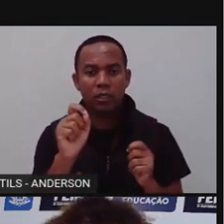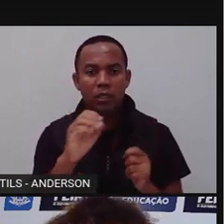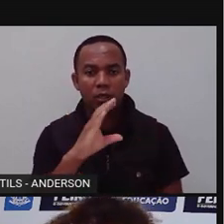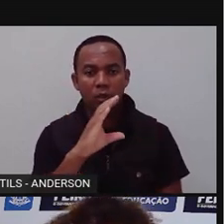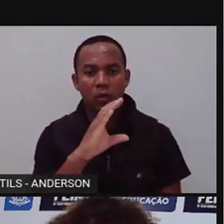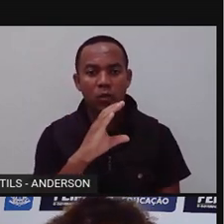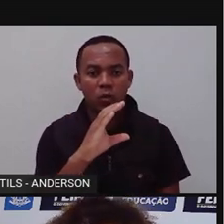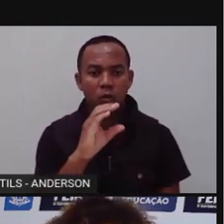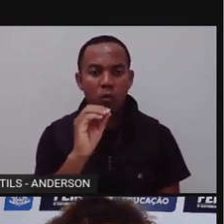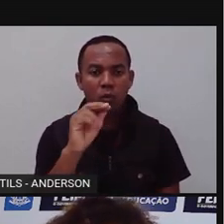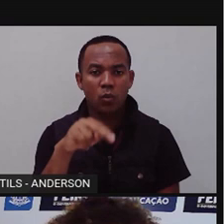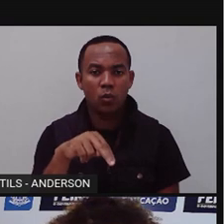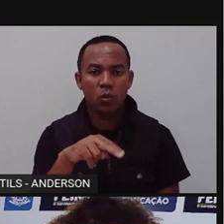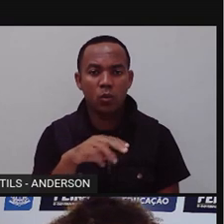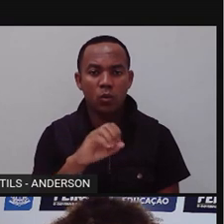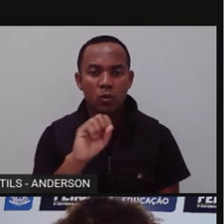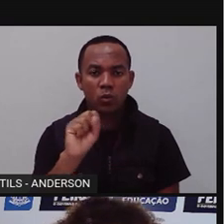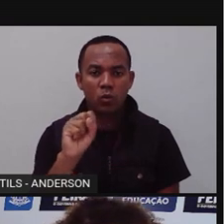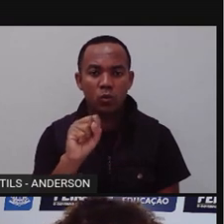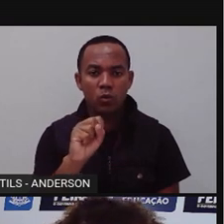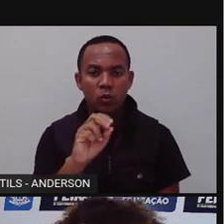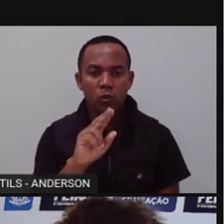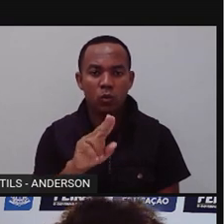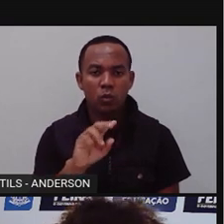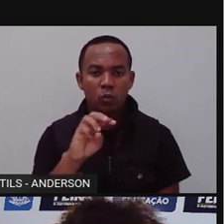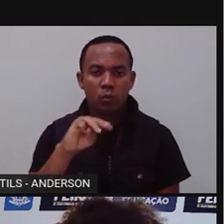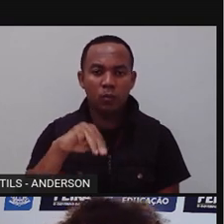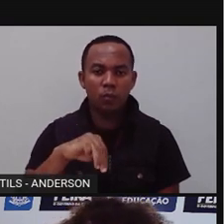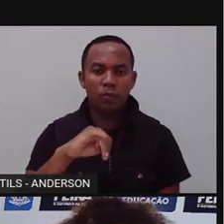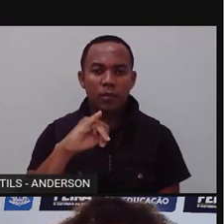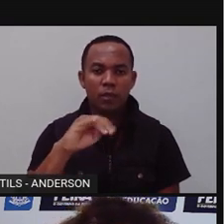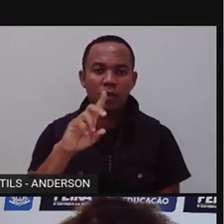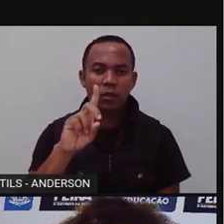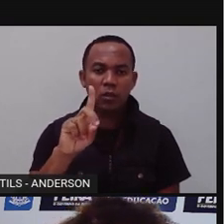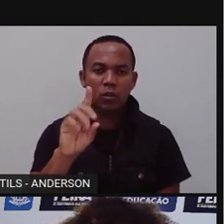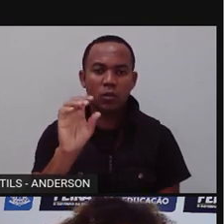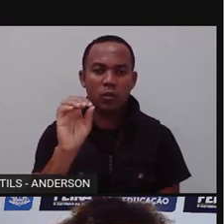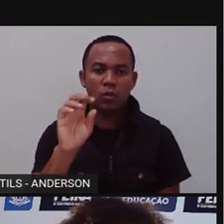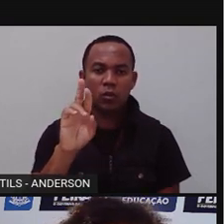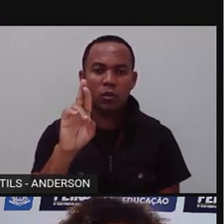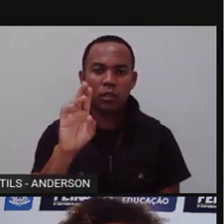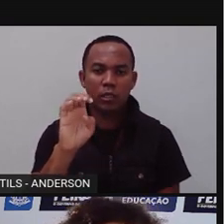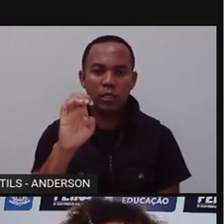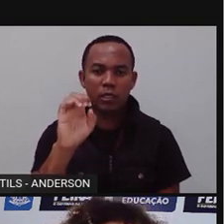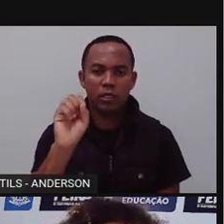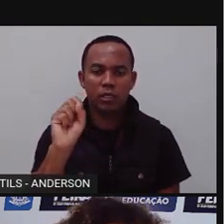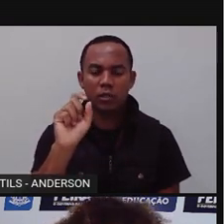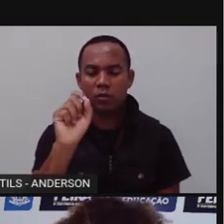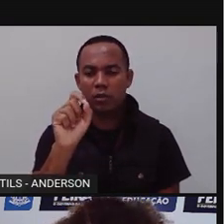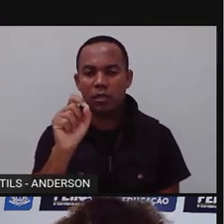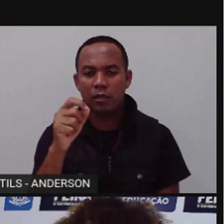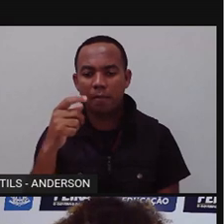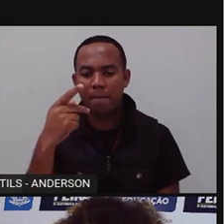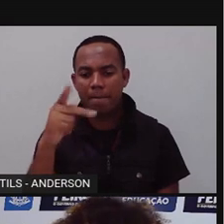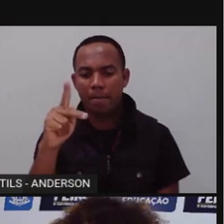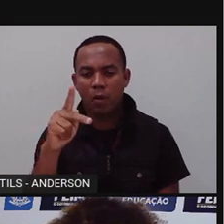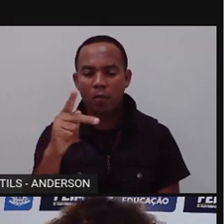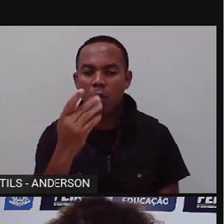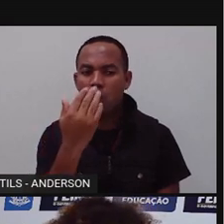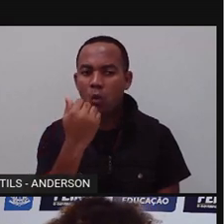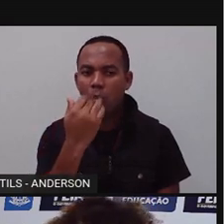Então quem é o produtor? O vegetal. Quem é o consumidor? Quem vai lá e se alimenta do quê? Do vegetal.